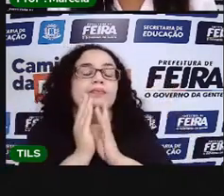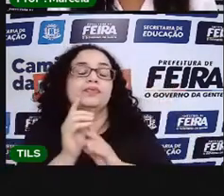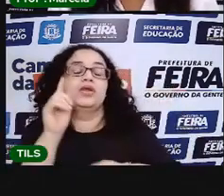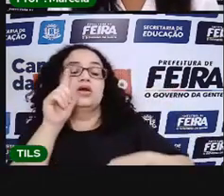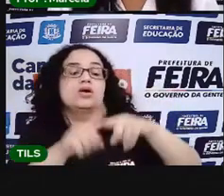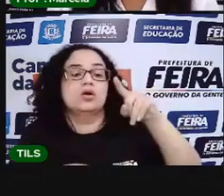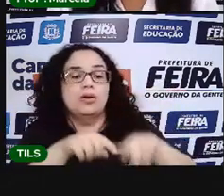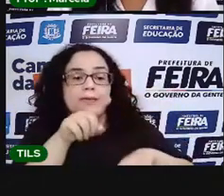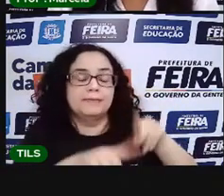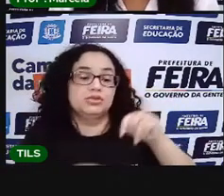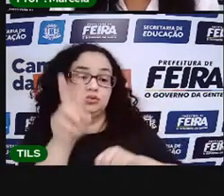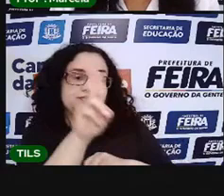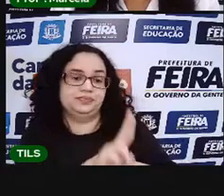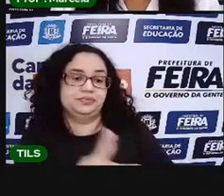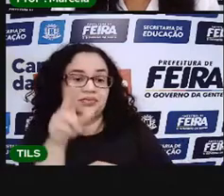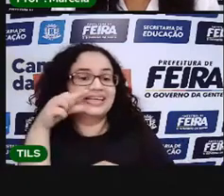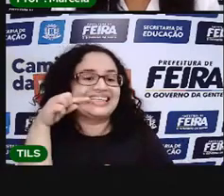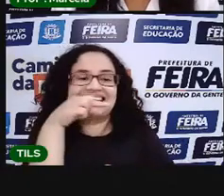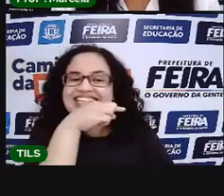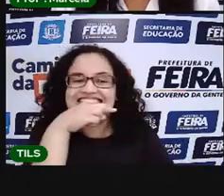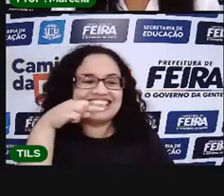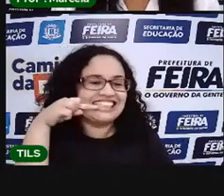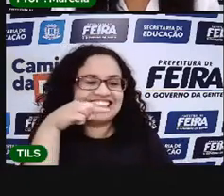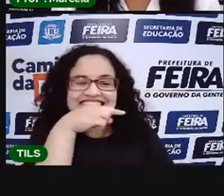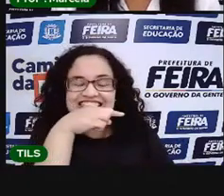a gente usa para escovar os dentes.